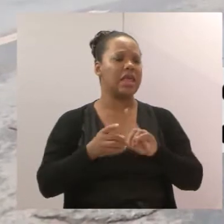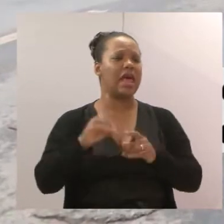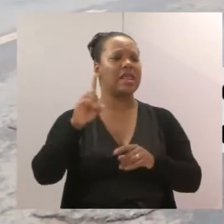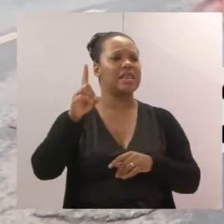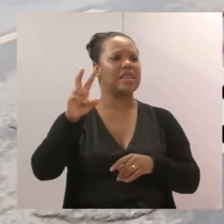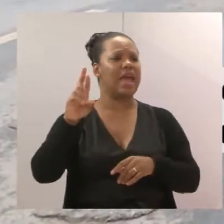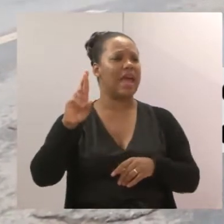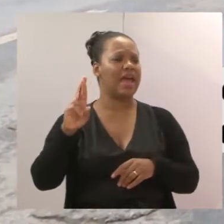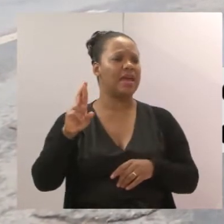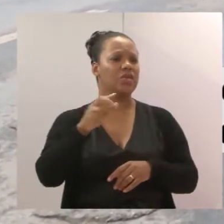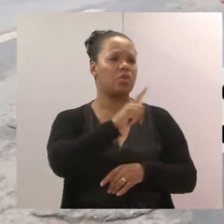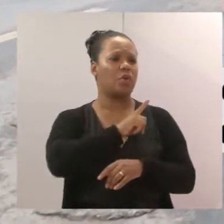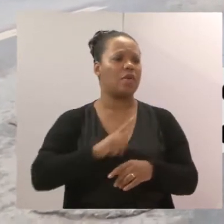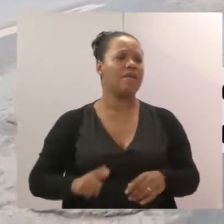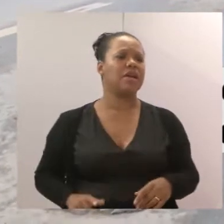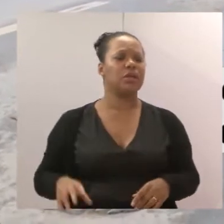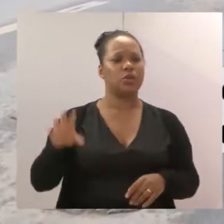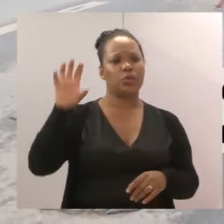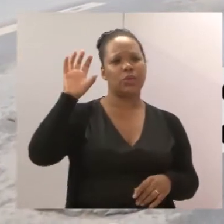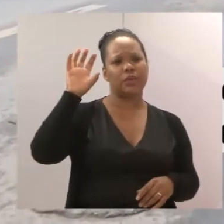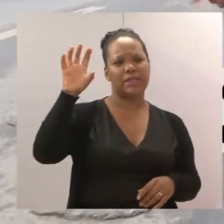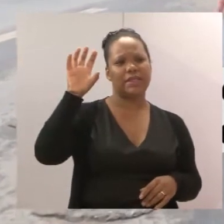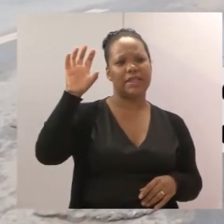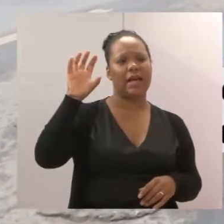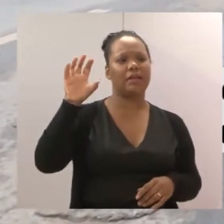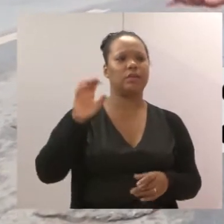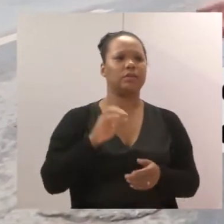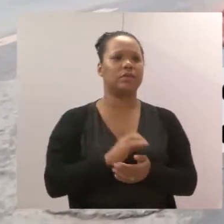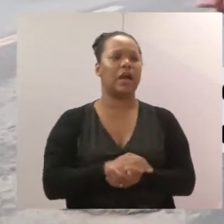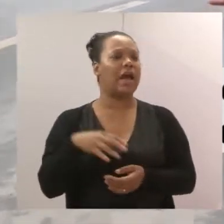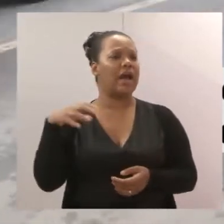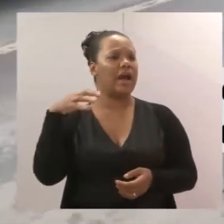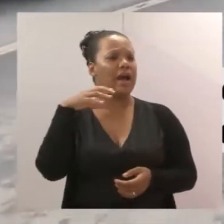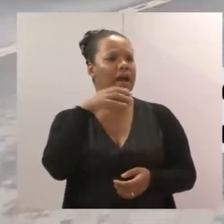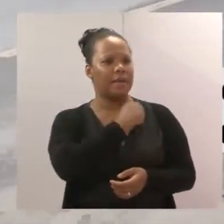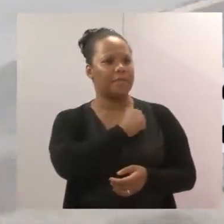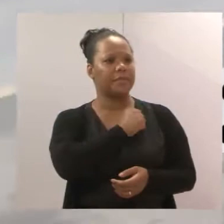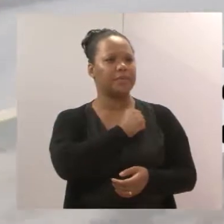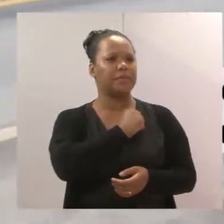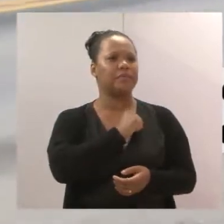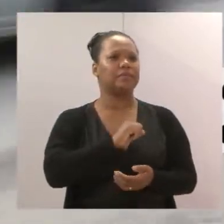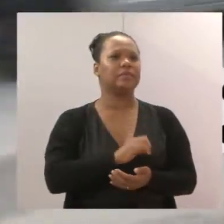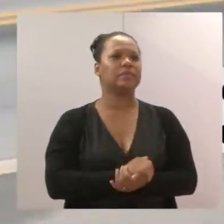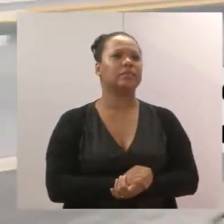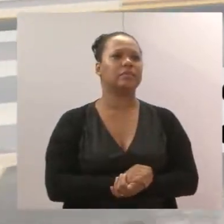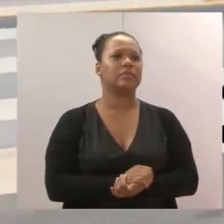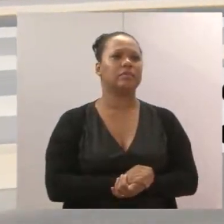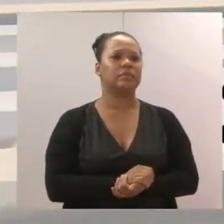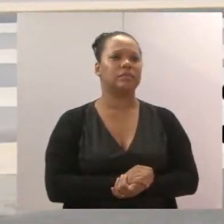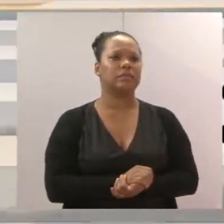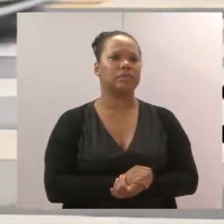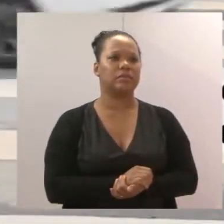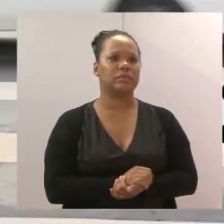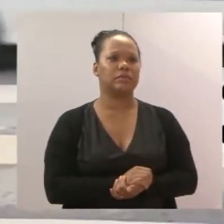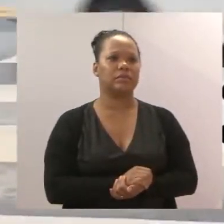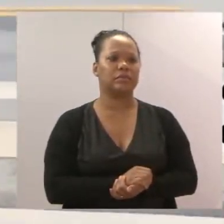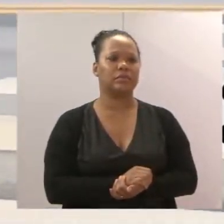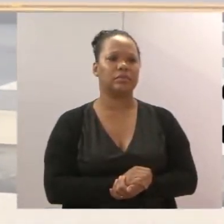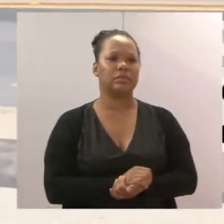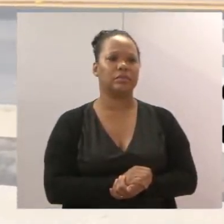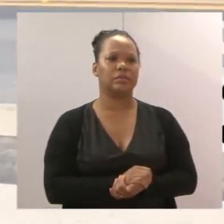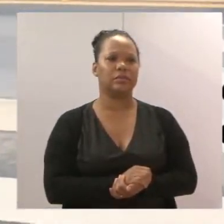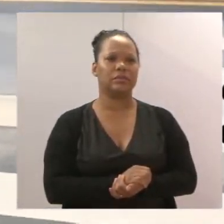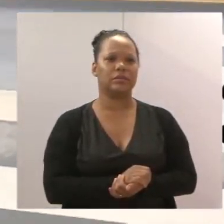que é do governo do Estado, então eu quero que eles tomem a providência quanto mais rápido possível. E aí daqui a pouquinho já está